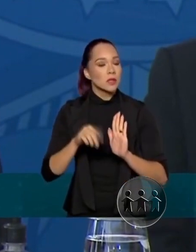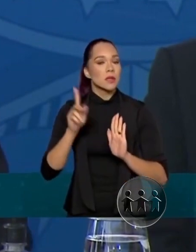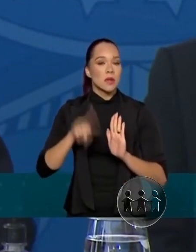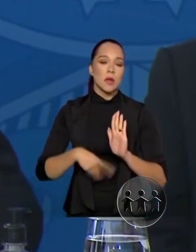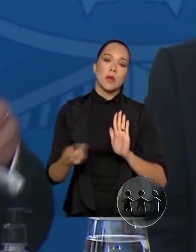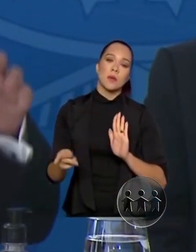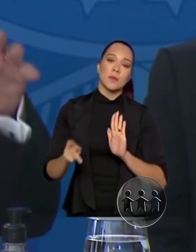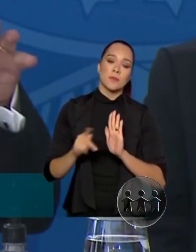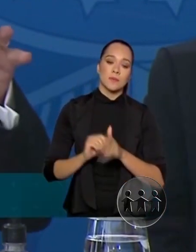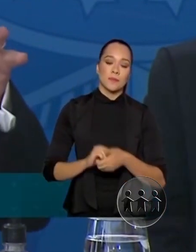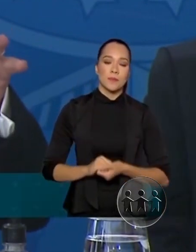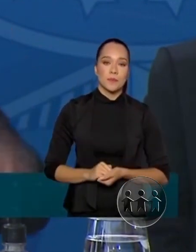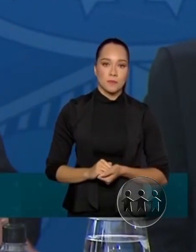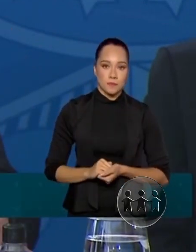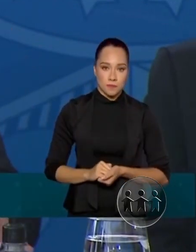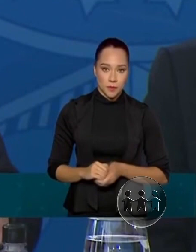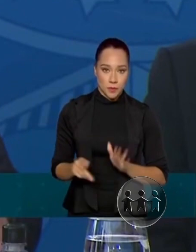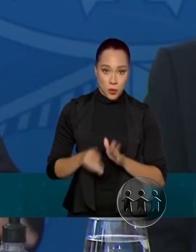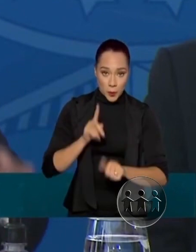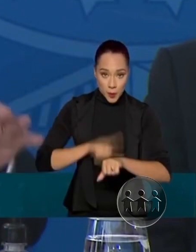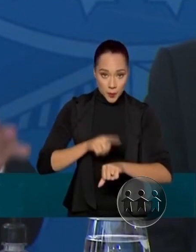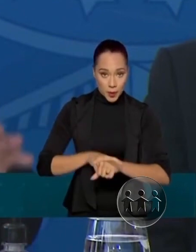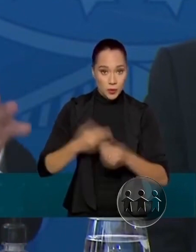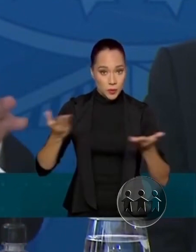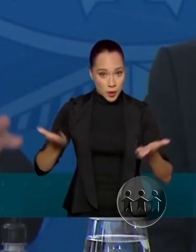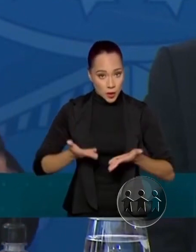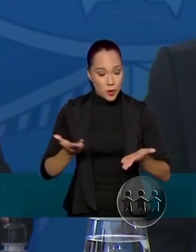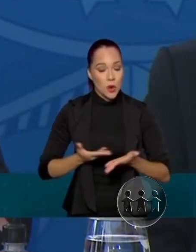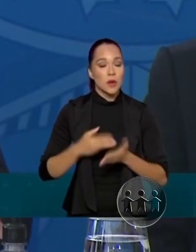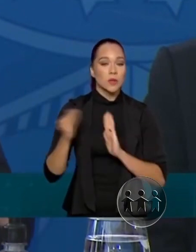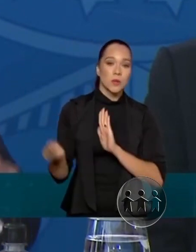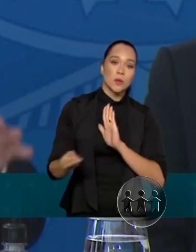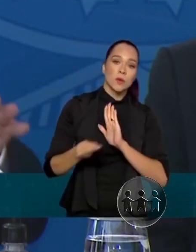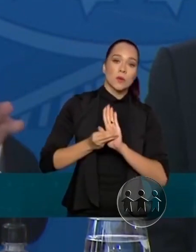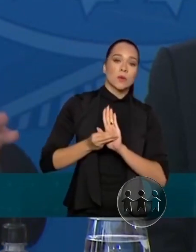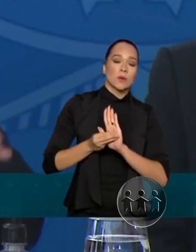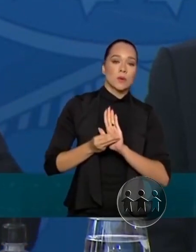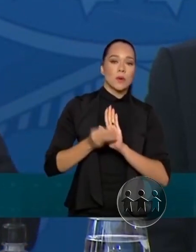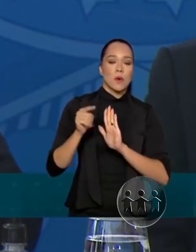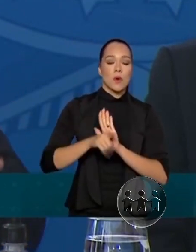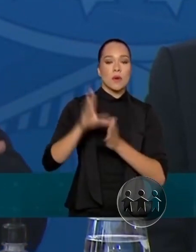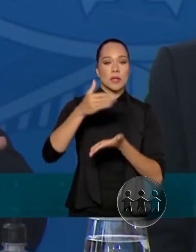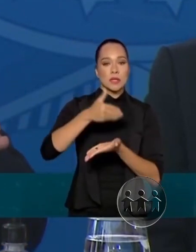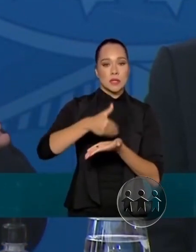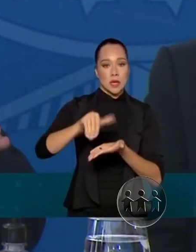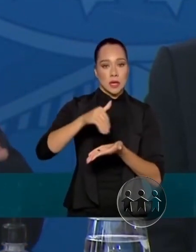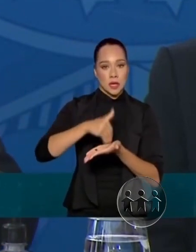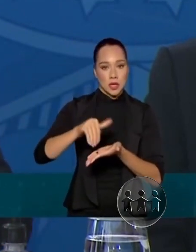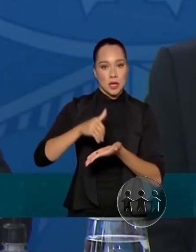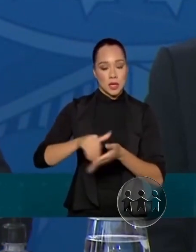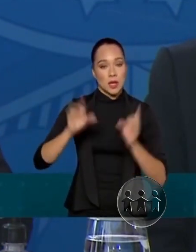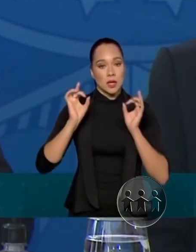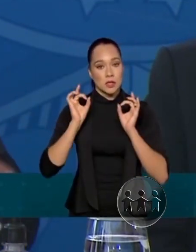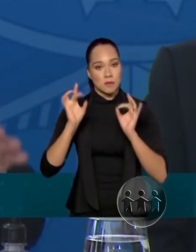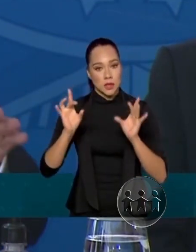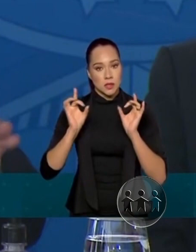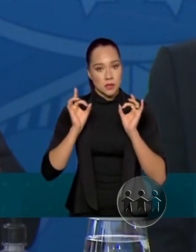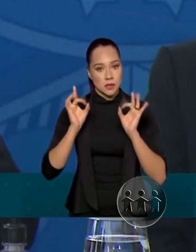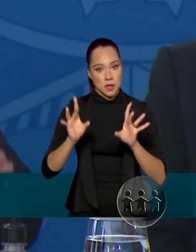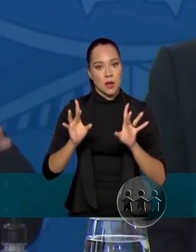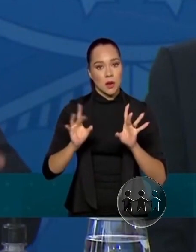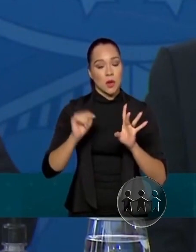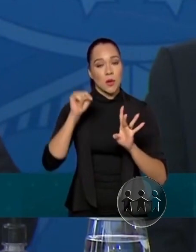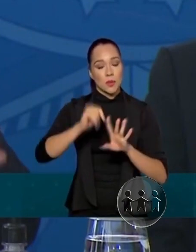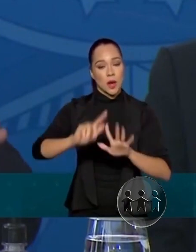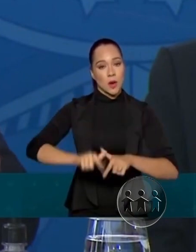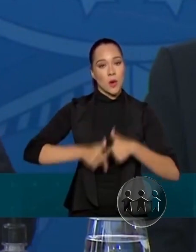do momento de instituir uma secretaria especial para